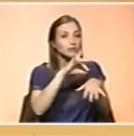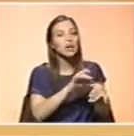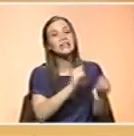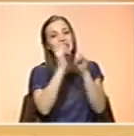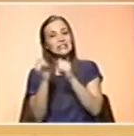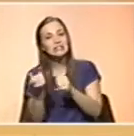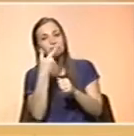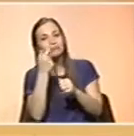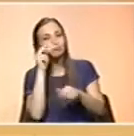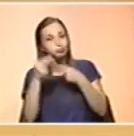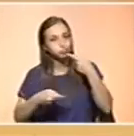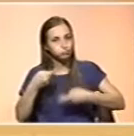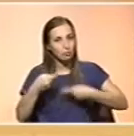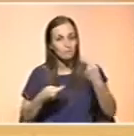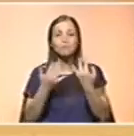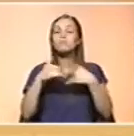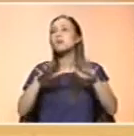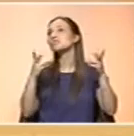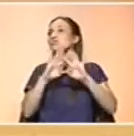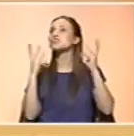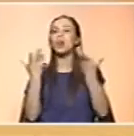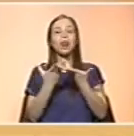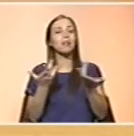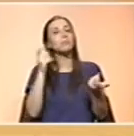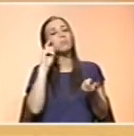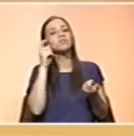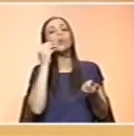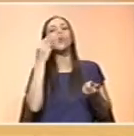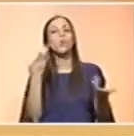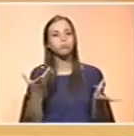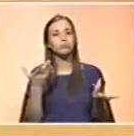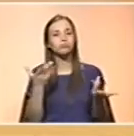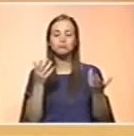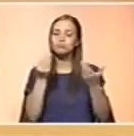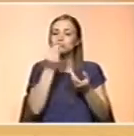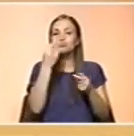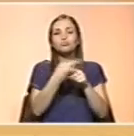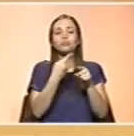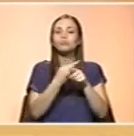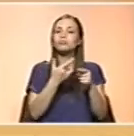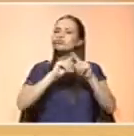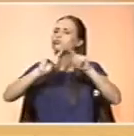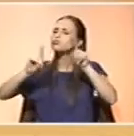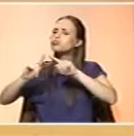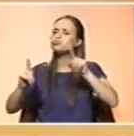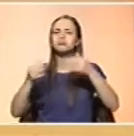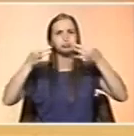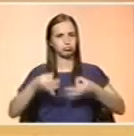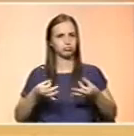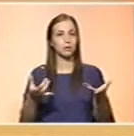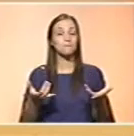ponto de vista global, em termos preventivos, a prevenção faz-se com uma alimentação equilibrada e correta. Agora, há situações...